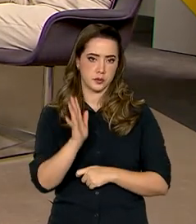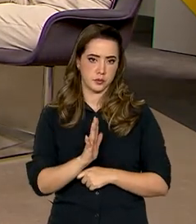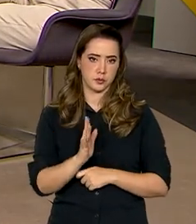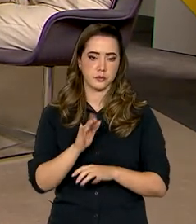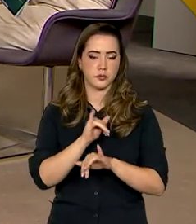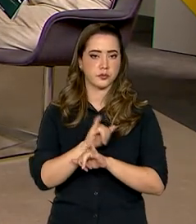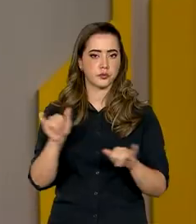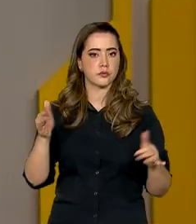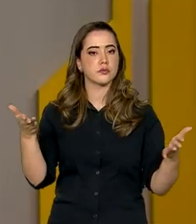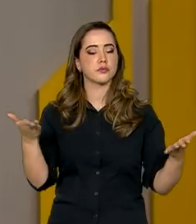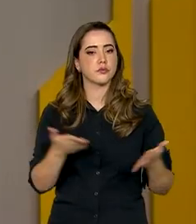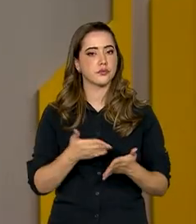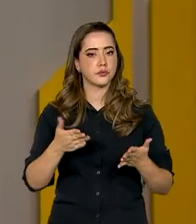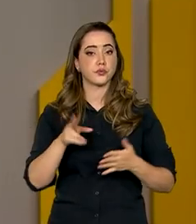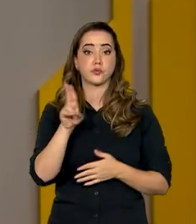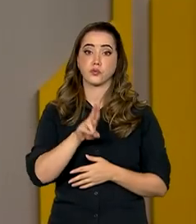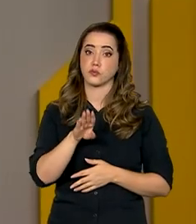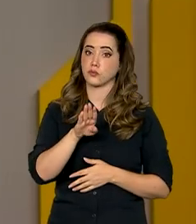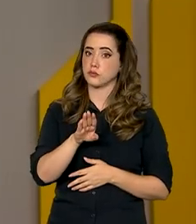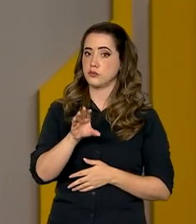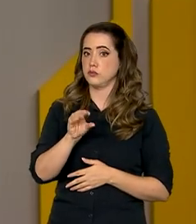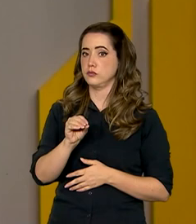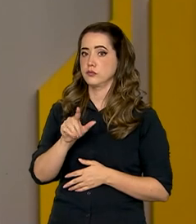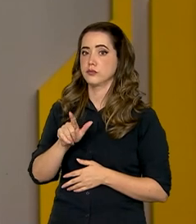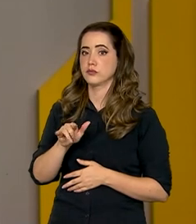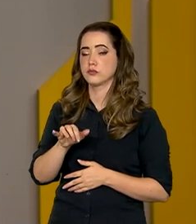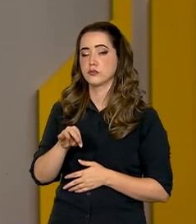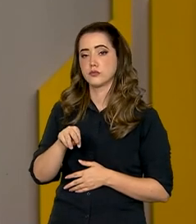divulgada hoje por meio do boletim Focus.